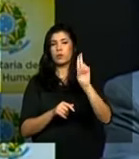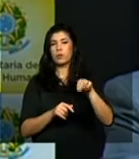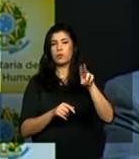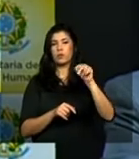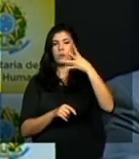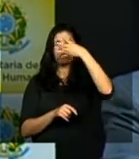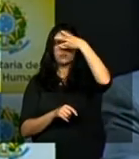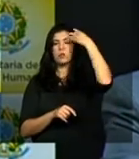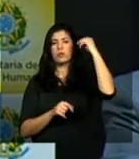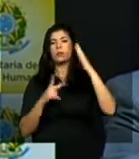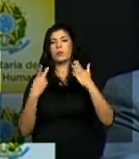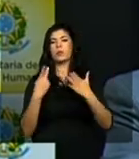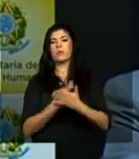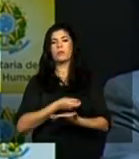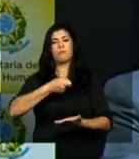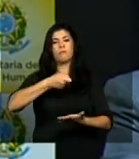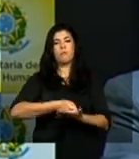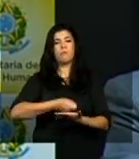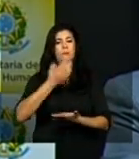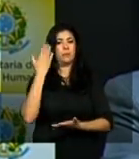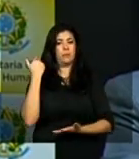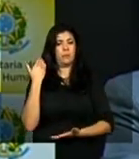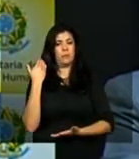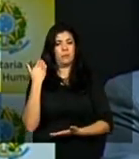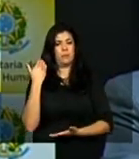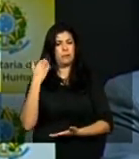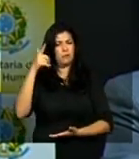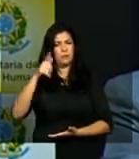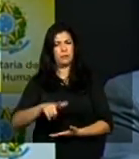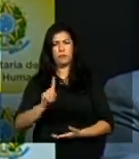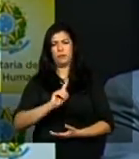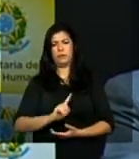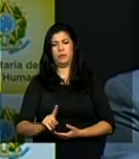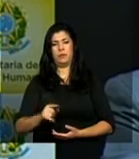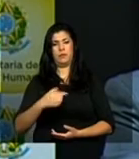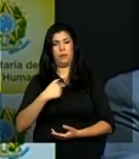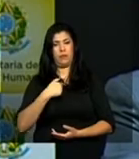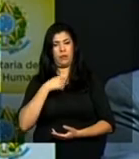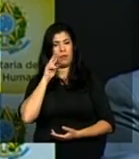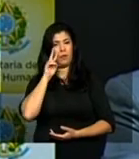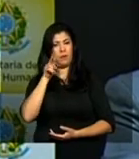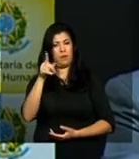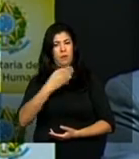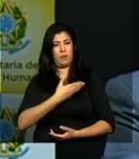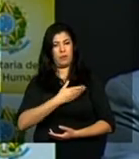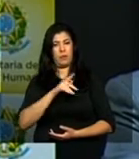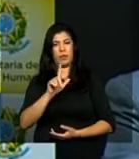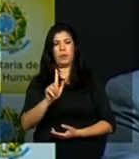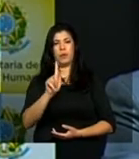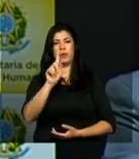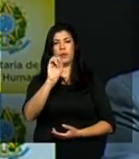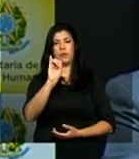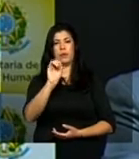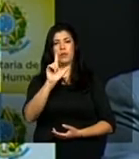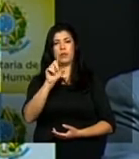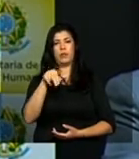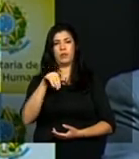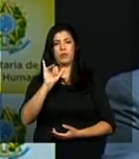esquecido e se repita eu e o Gilnei aqui presente somos